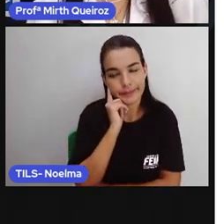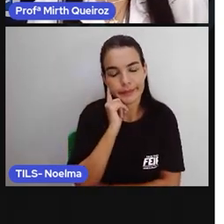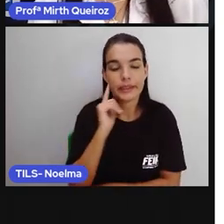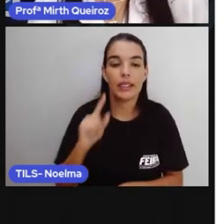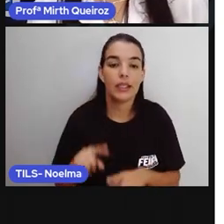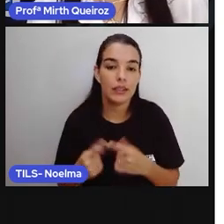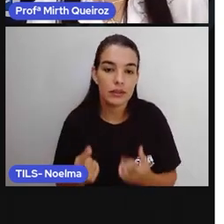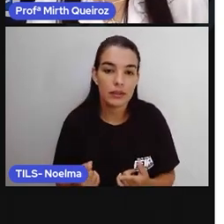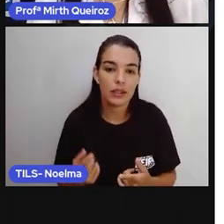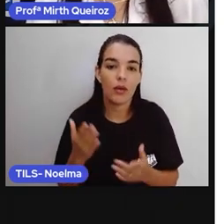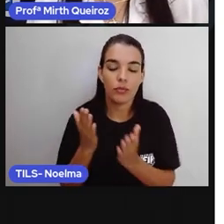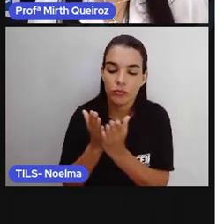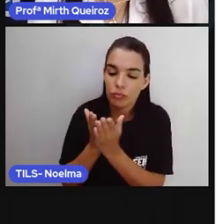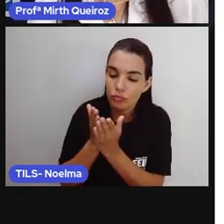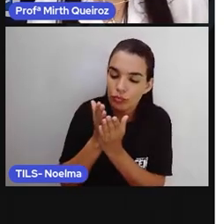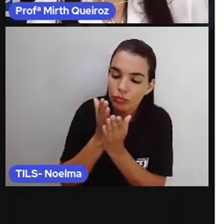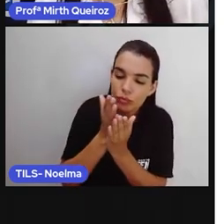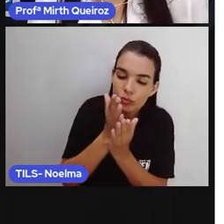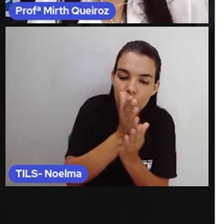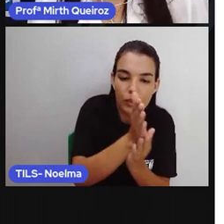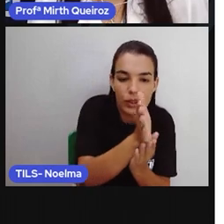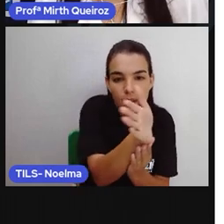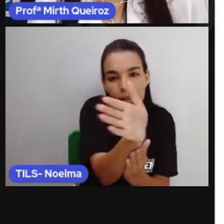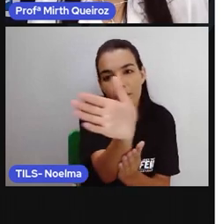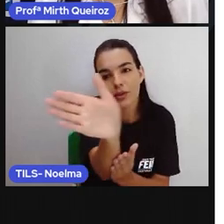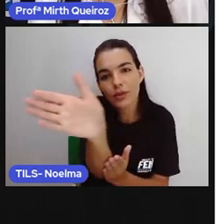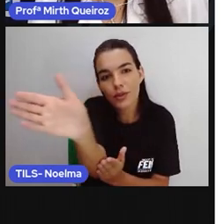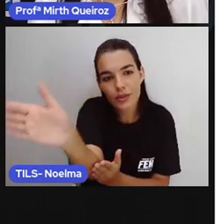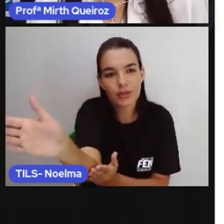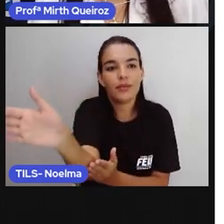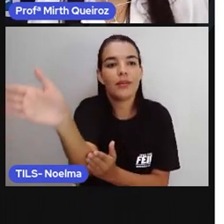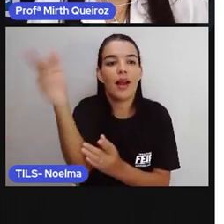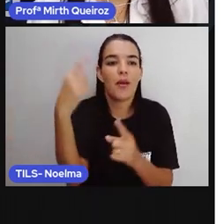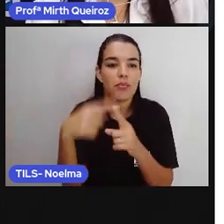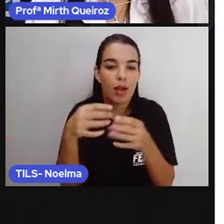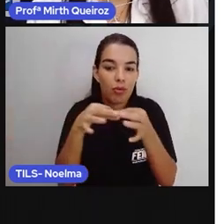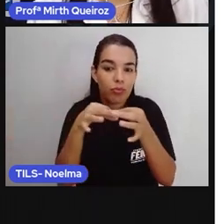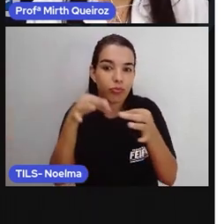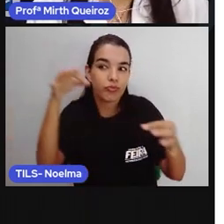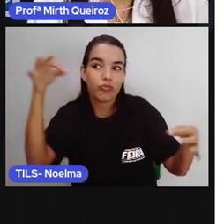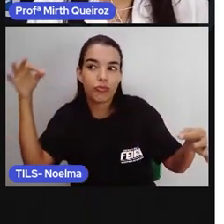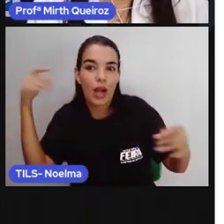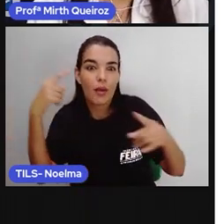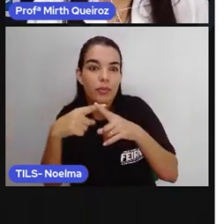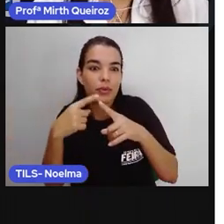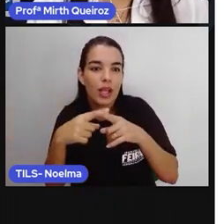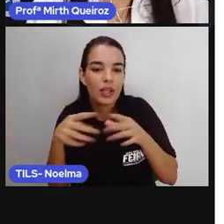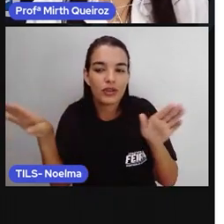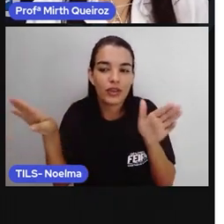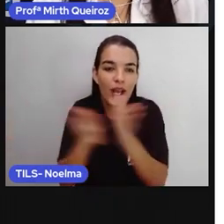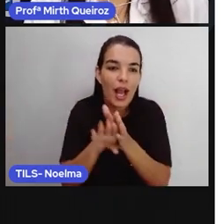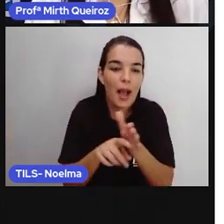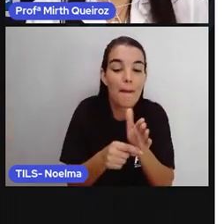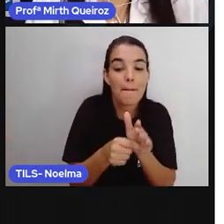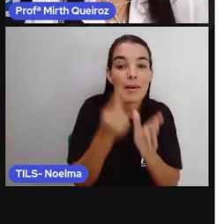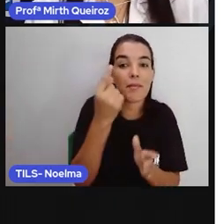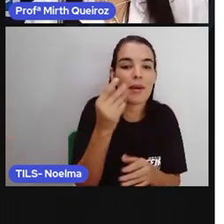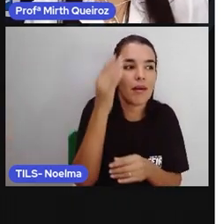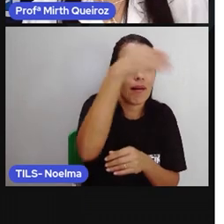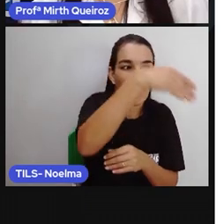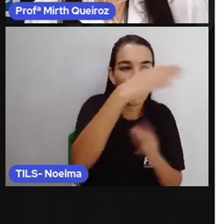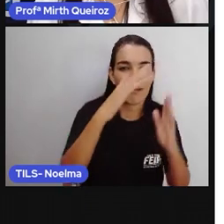E ele direciona ela a outro caminho, um caminho mais longo para a casa da avó para dar tempo para ele chegar primeiro. Lá,